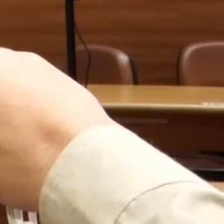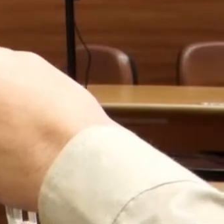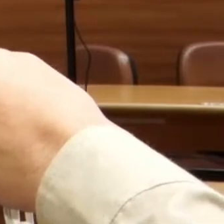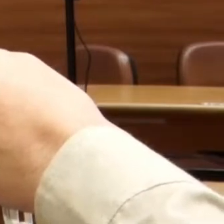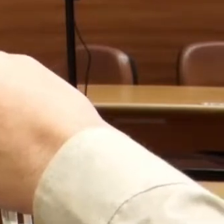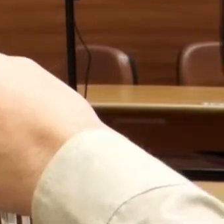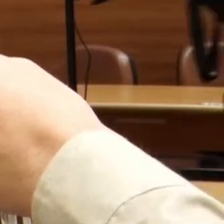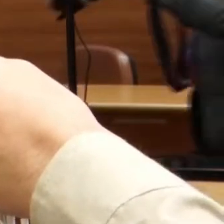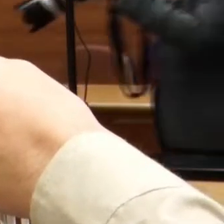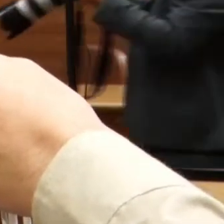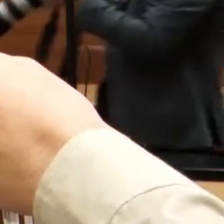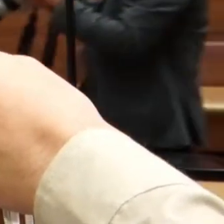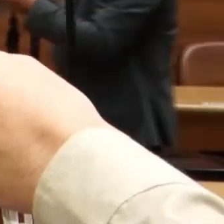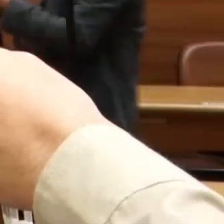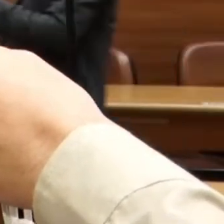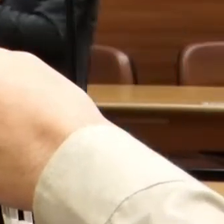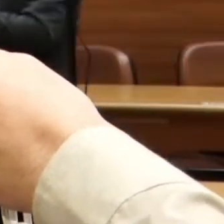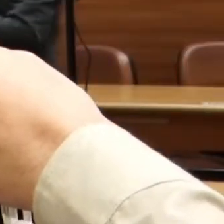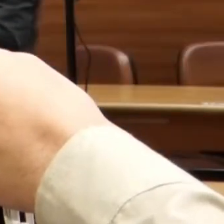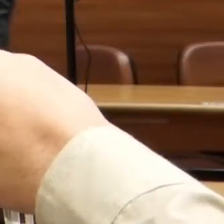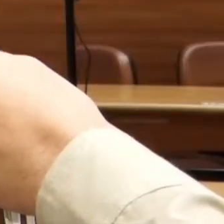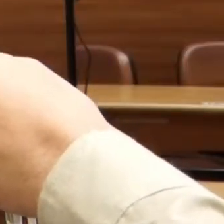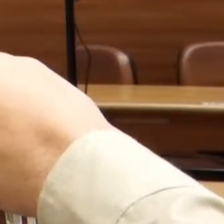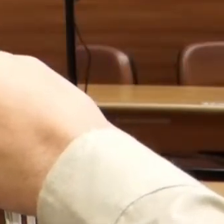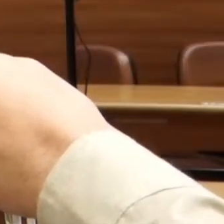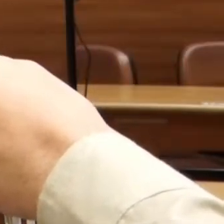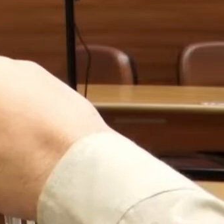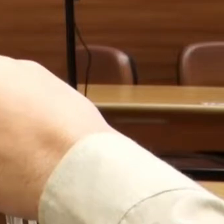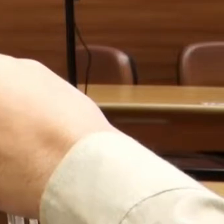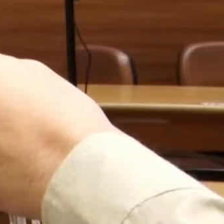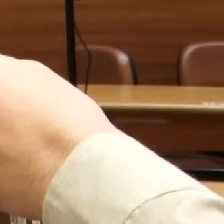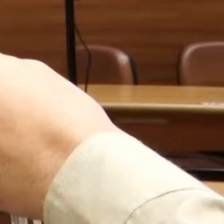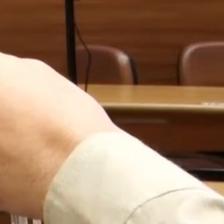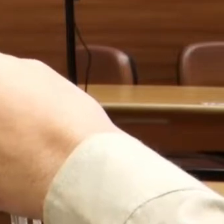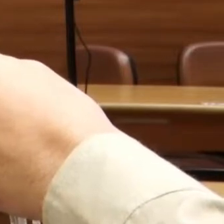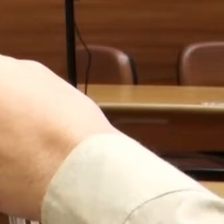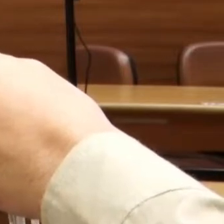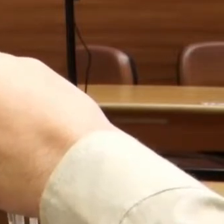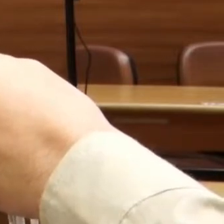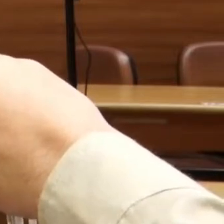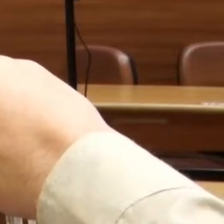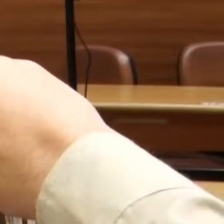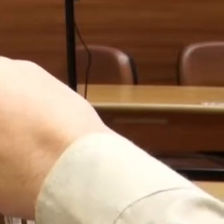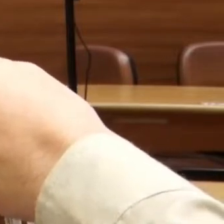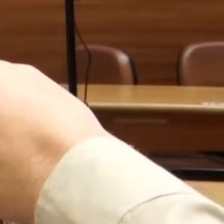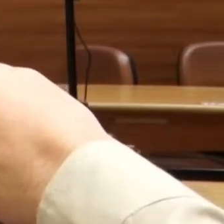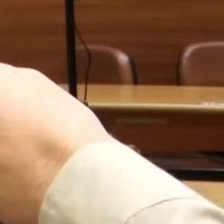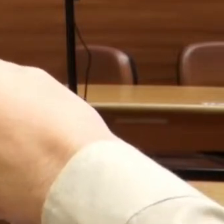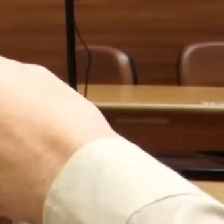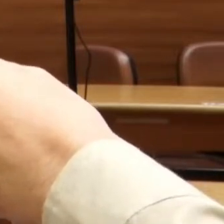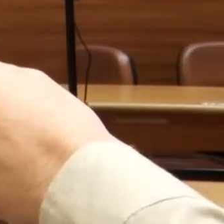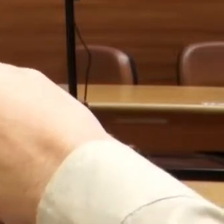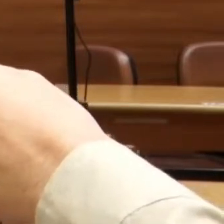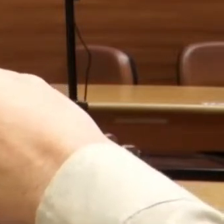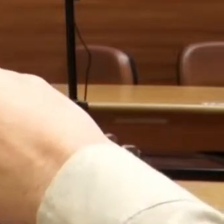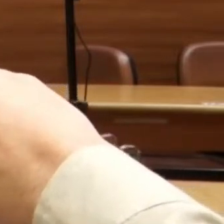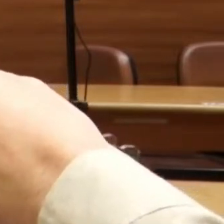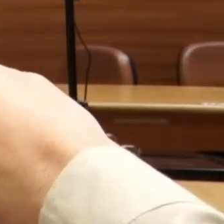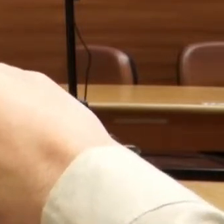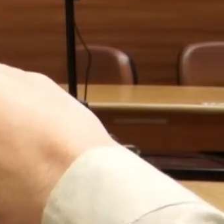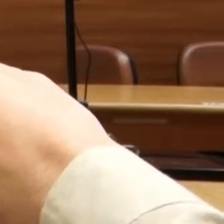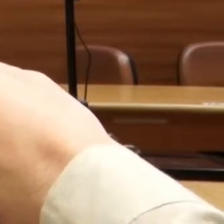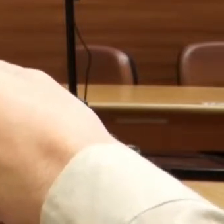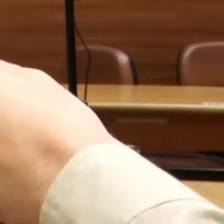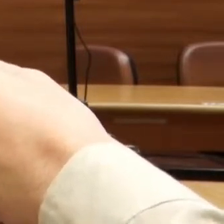estatística, você passa a ter um número de pessoas que são autistas, que possibilita, normalmente,